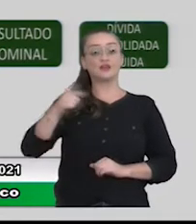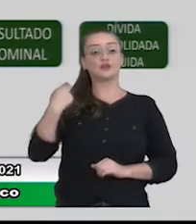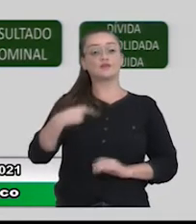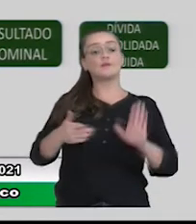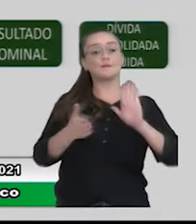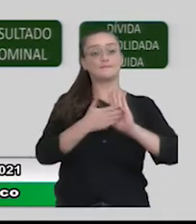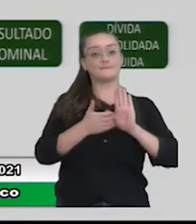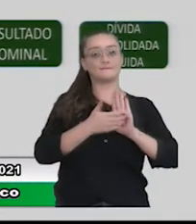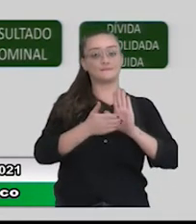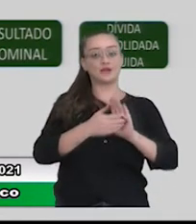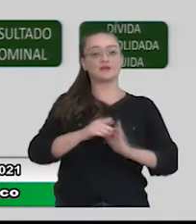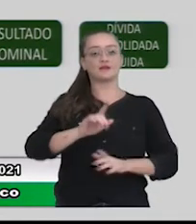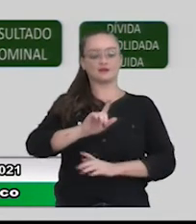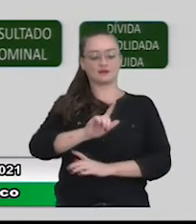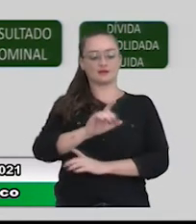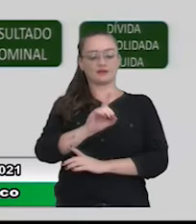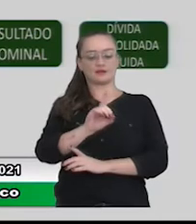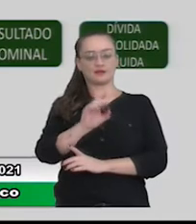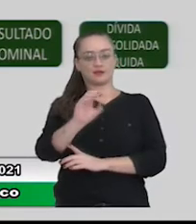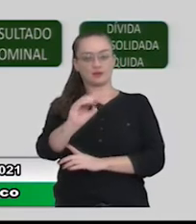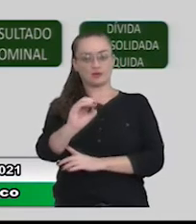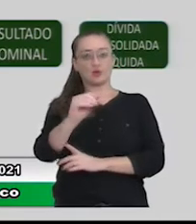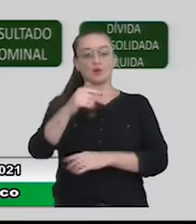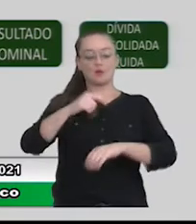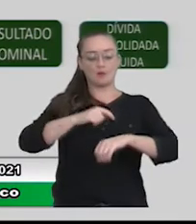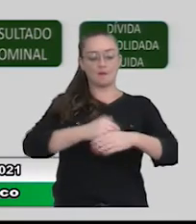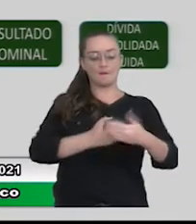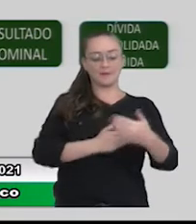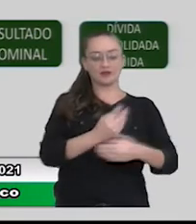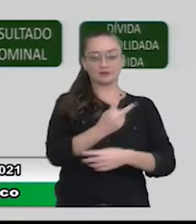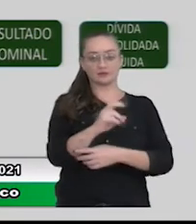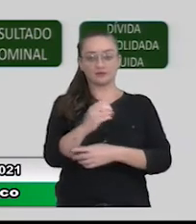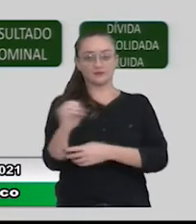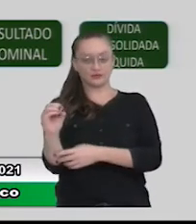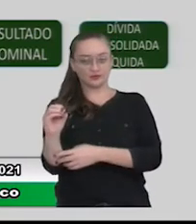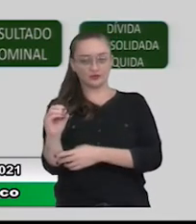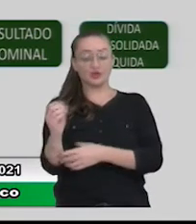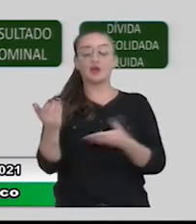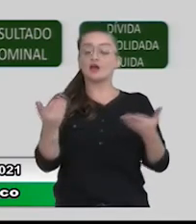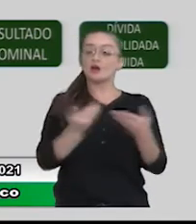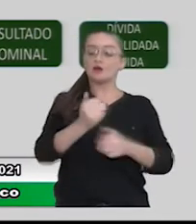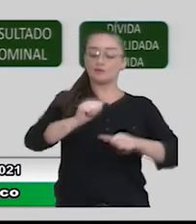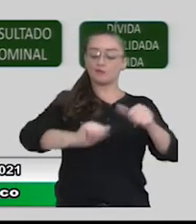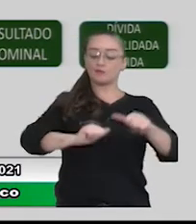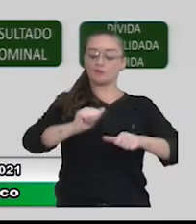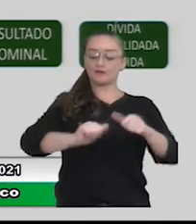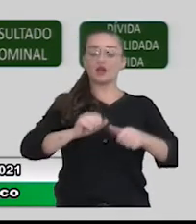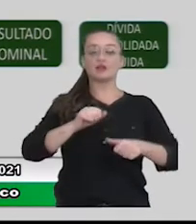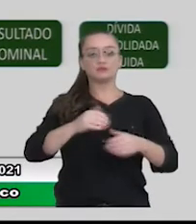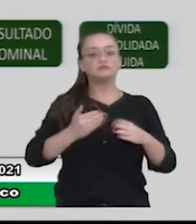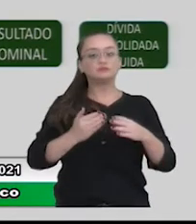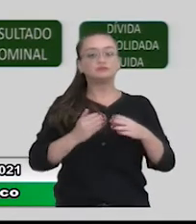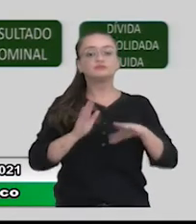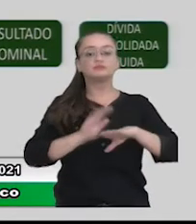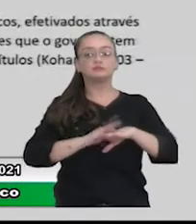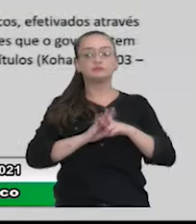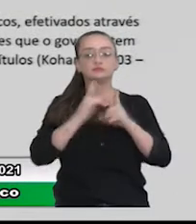na LDO para o exercício de 2020 e a gente vai verificar agora o seu cumprimento.